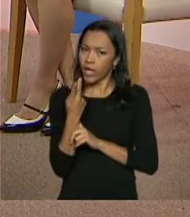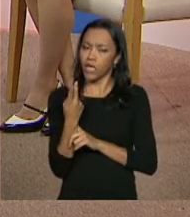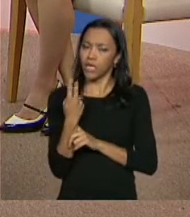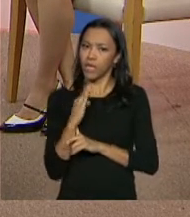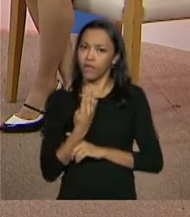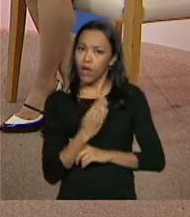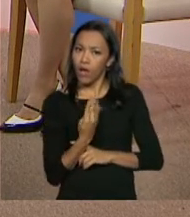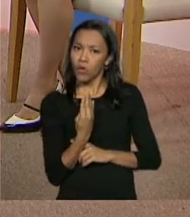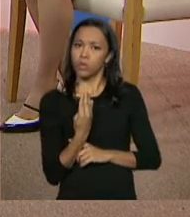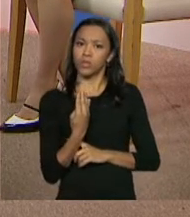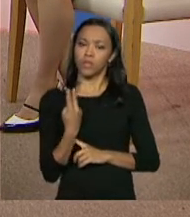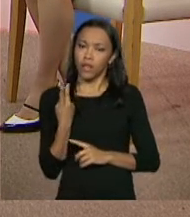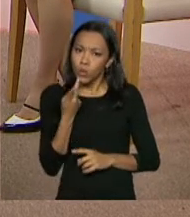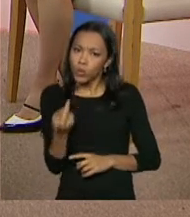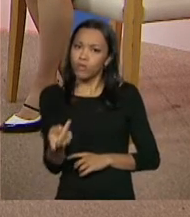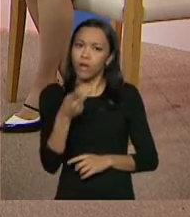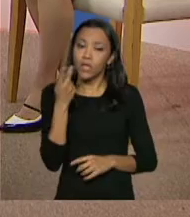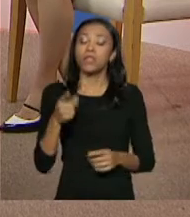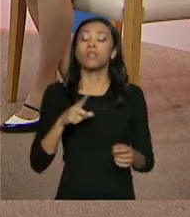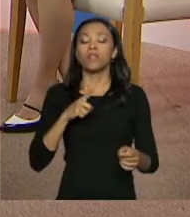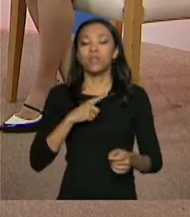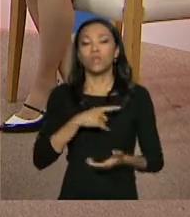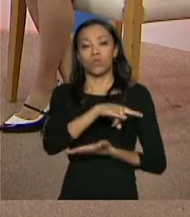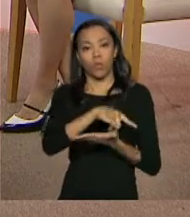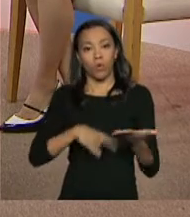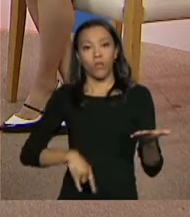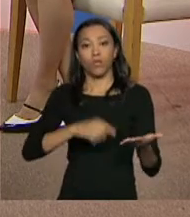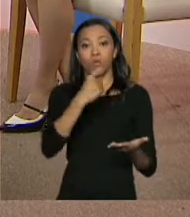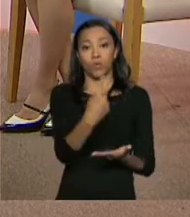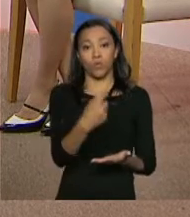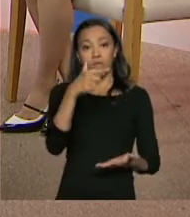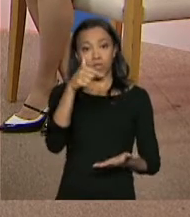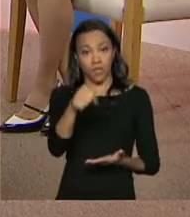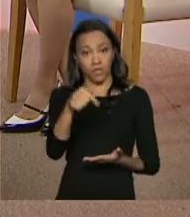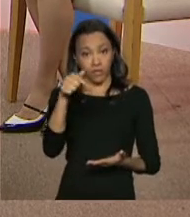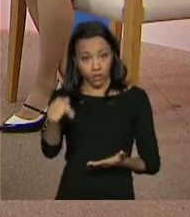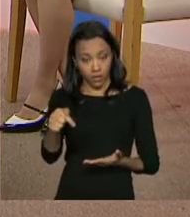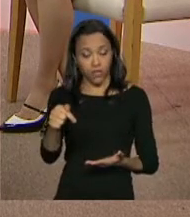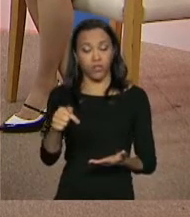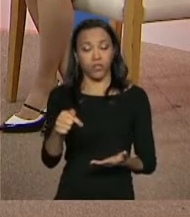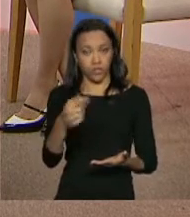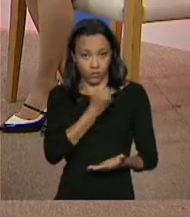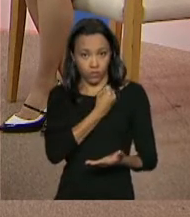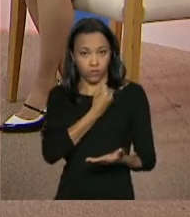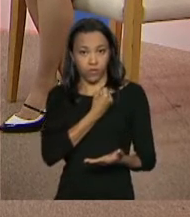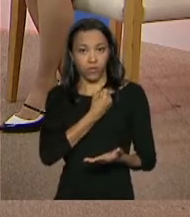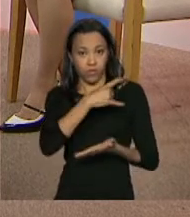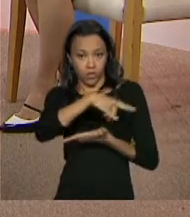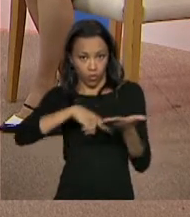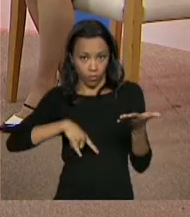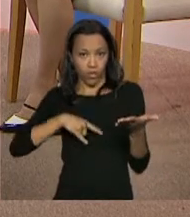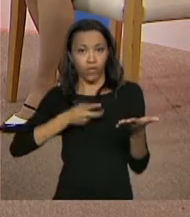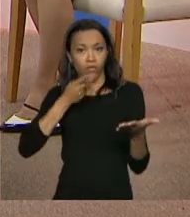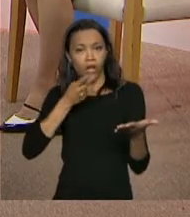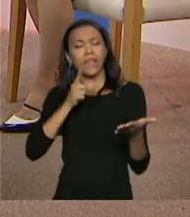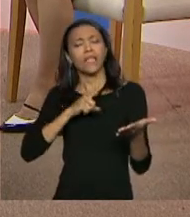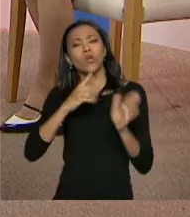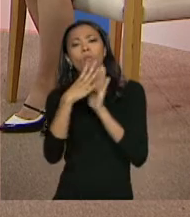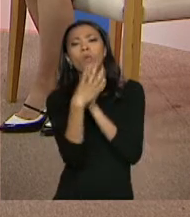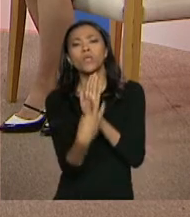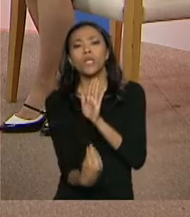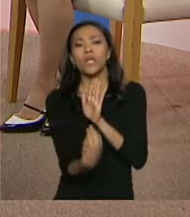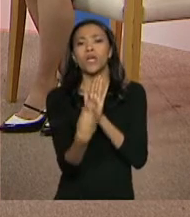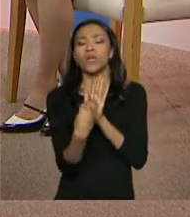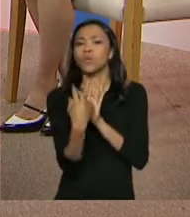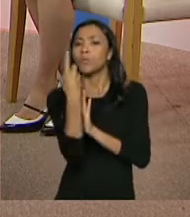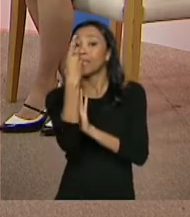mecanismos para isso. Na nossa portaria 177, por favor, lê lá a portaria 177, tem todo um modelinho, inclusive, de uma